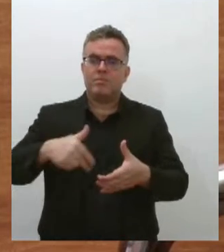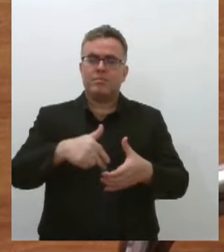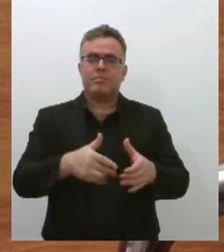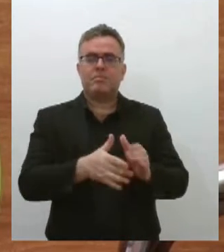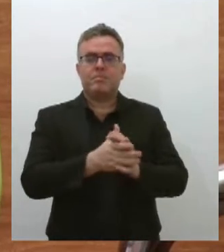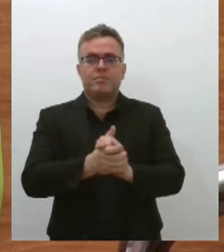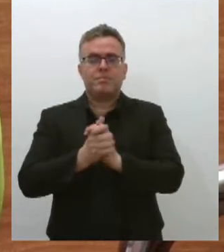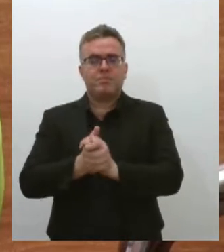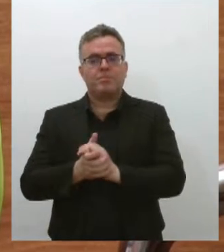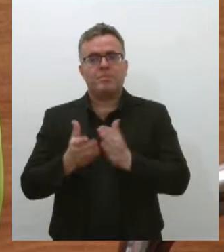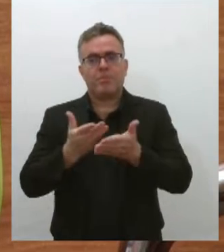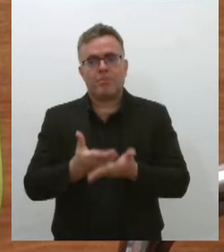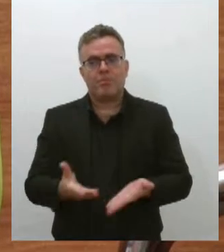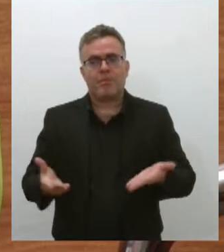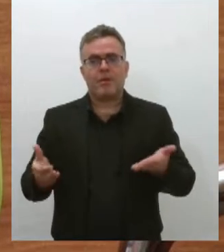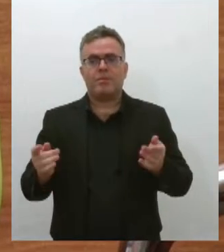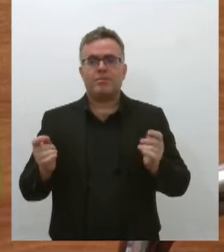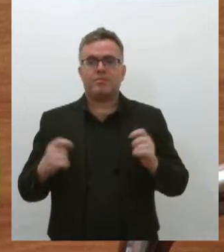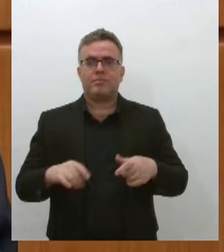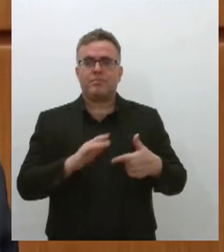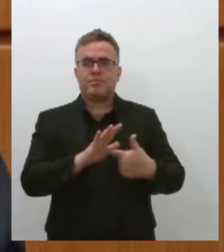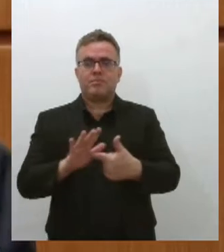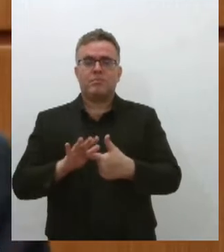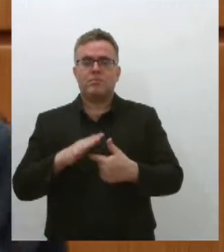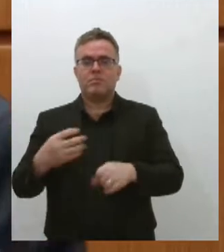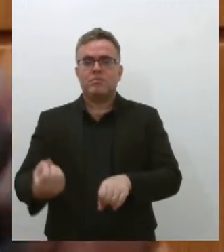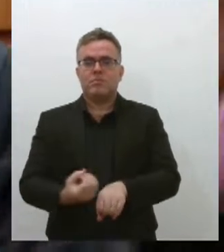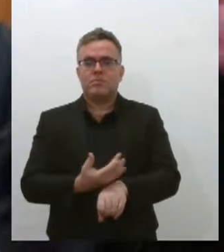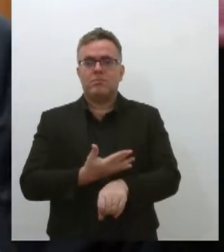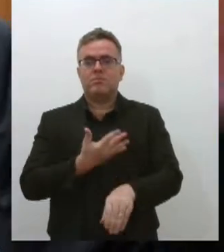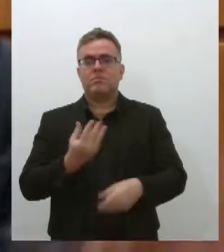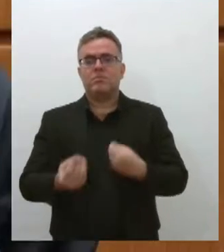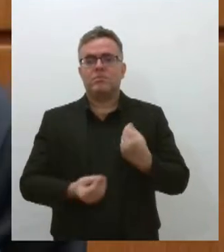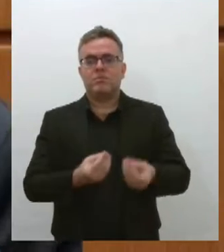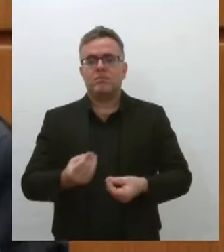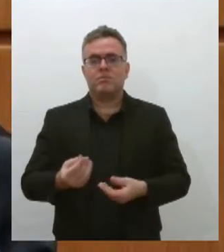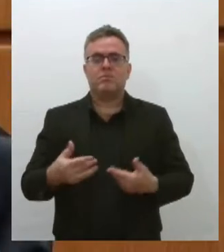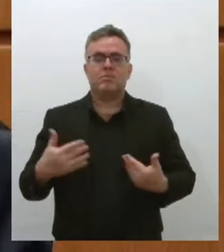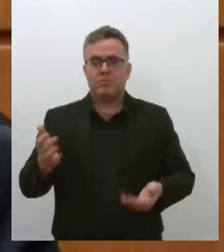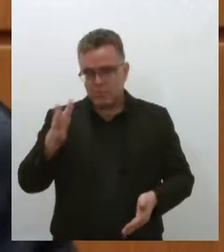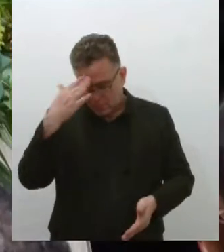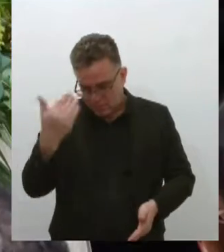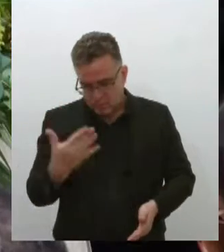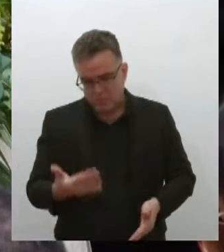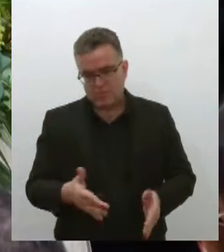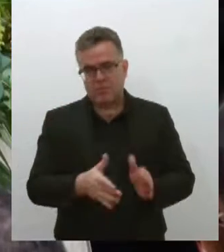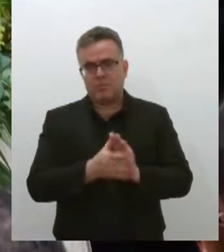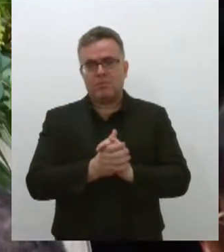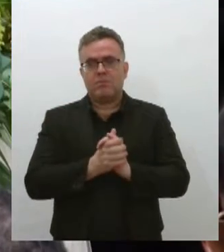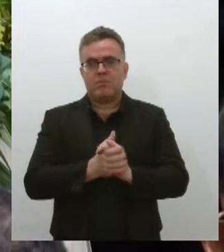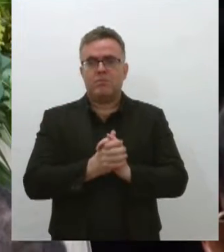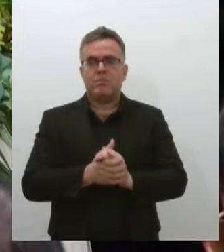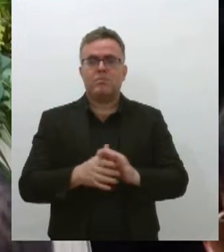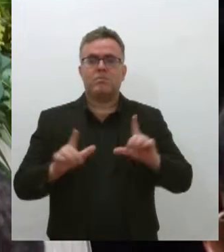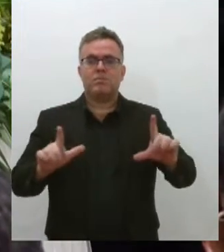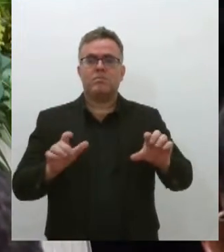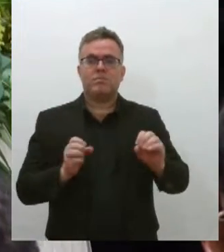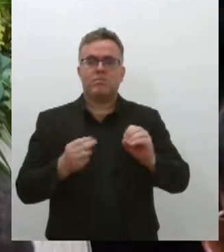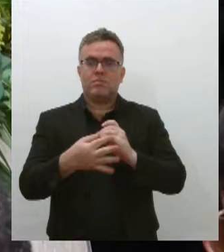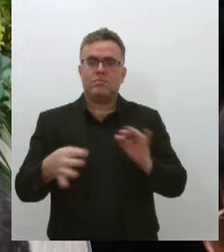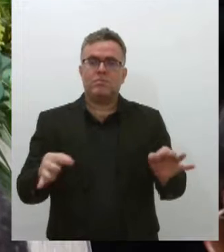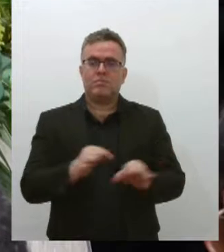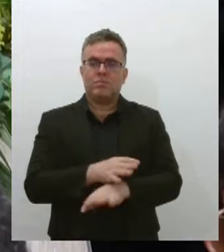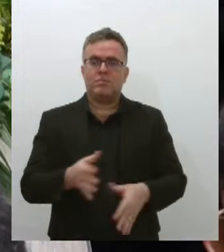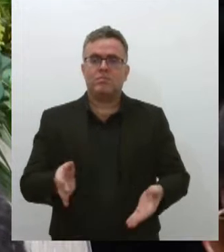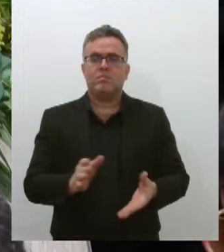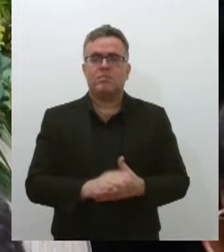homenageados se mostraram emocionados com a honraria concedida pela Alese. Leonildo de Barros Silva,